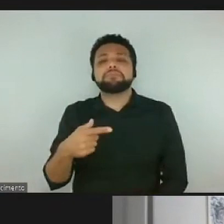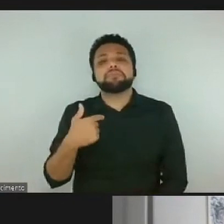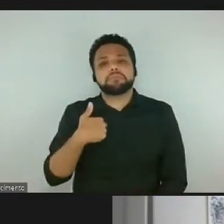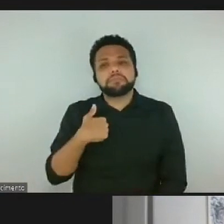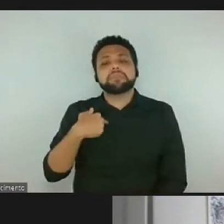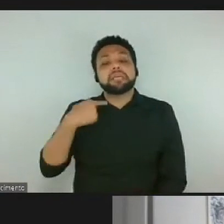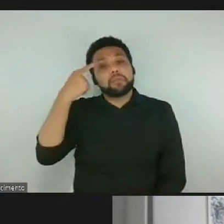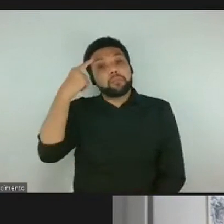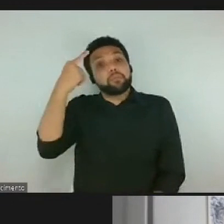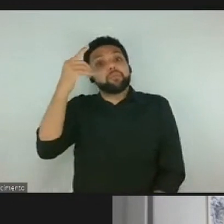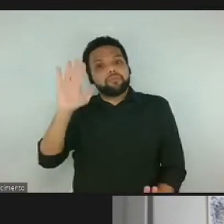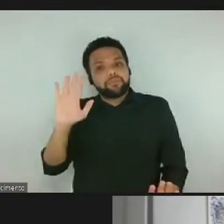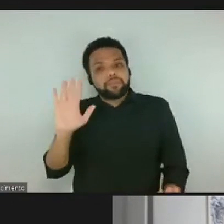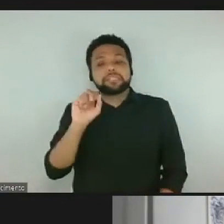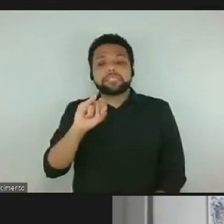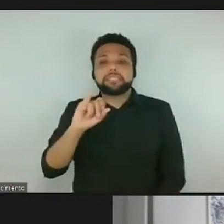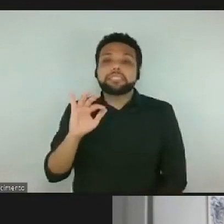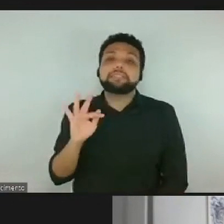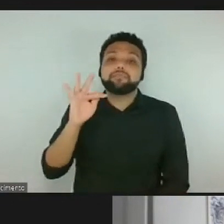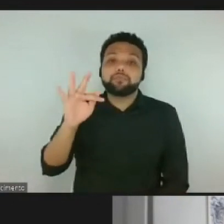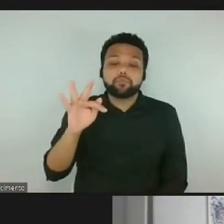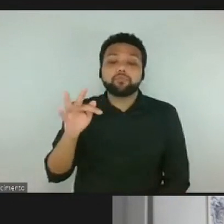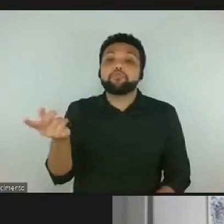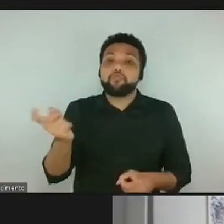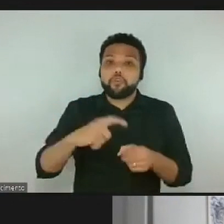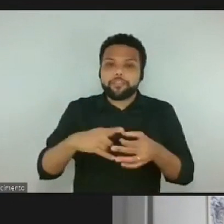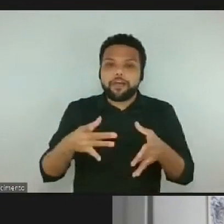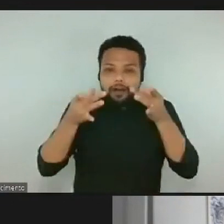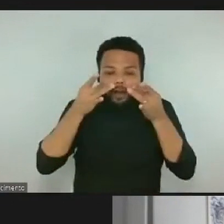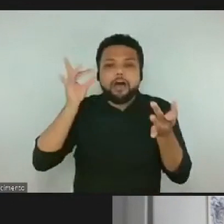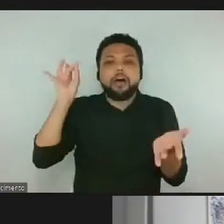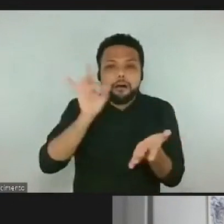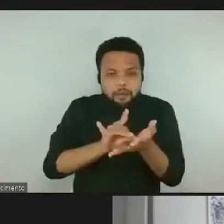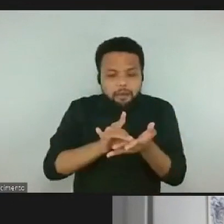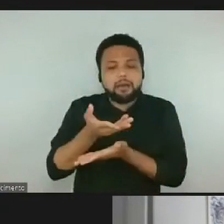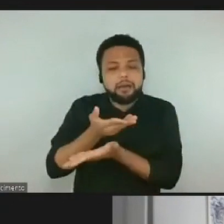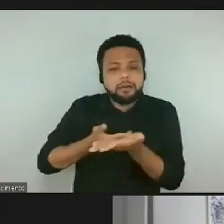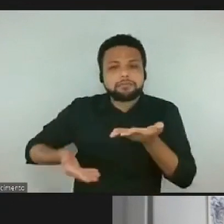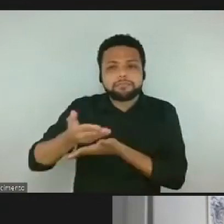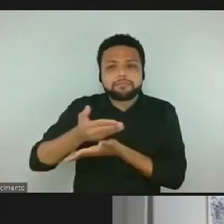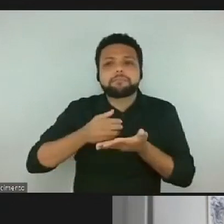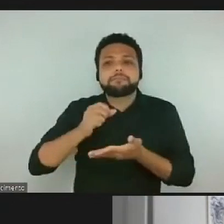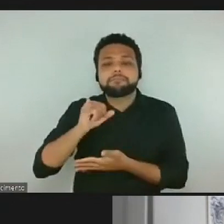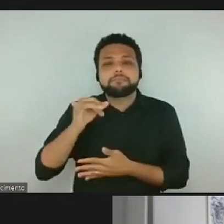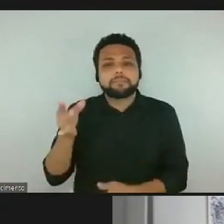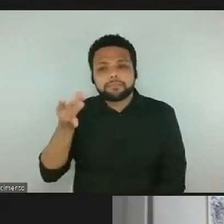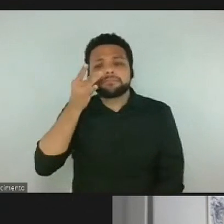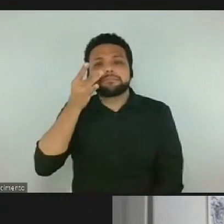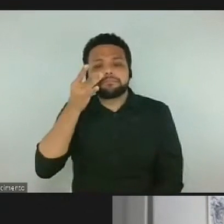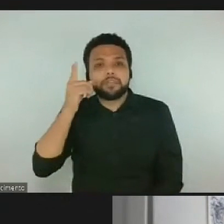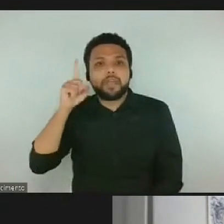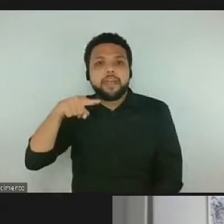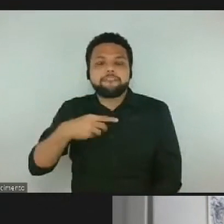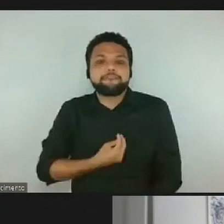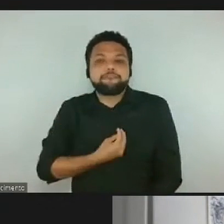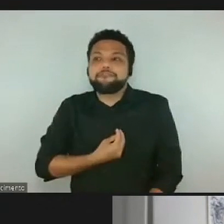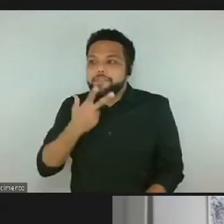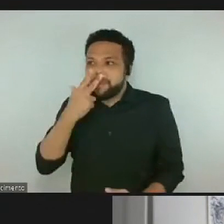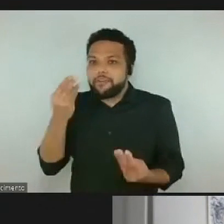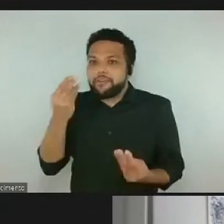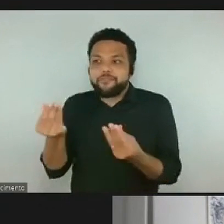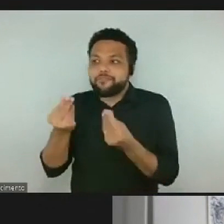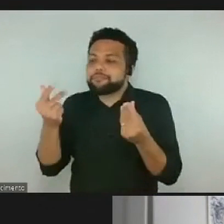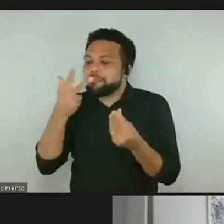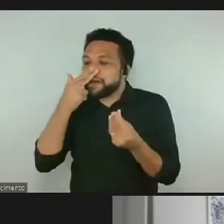dúvida se depois que a gente voltar para as presenciais, se o presencial sendo tão vivo ele não vai, de uma certa